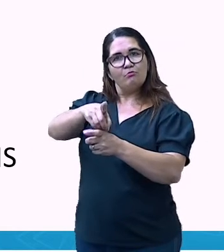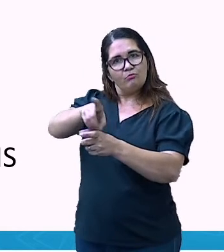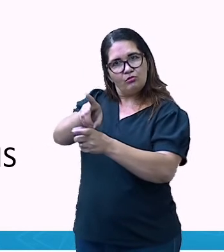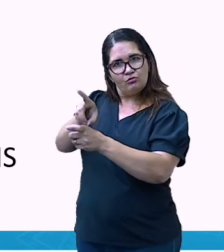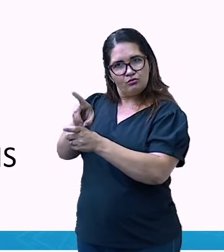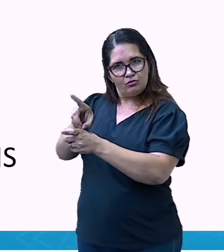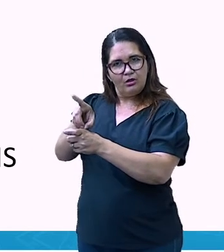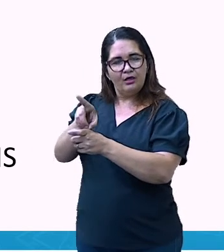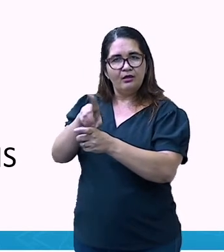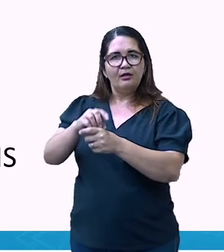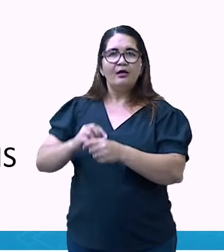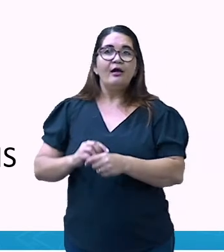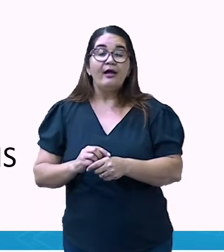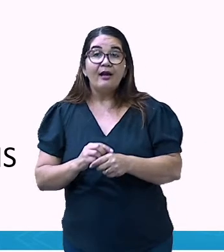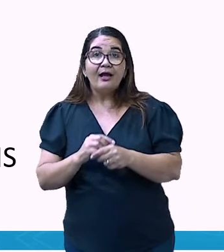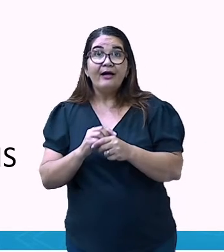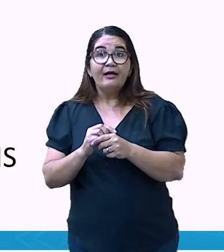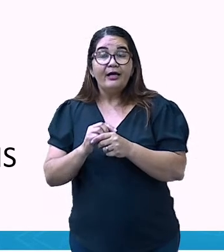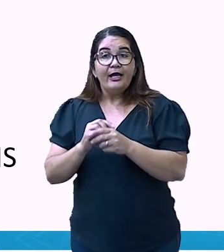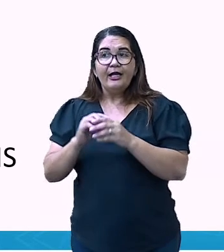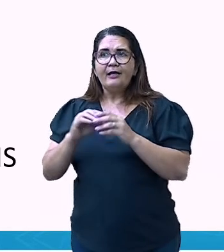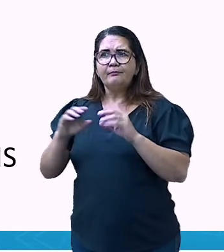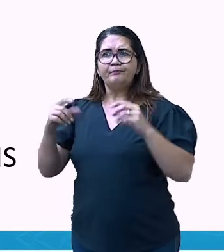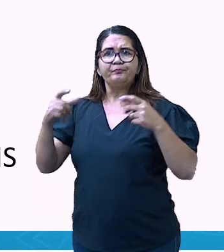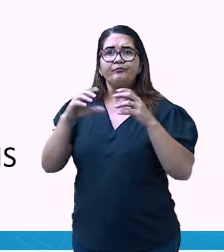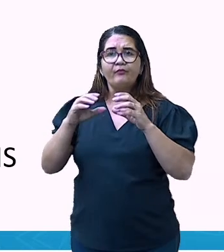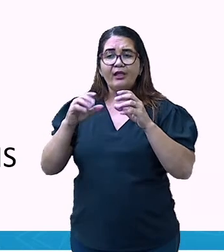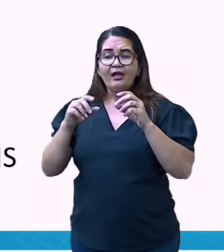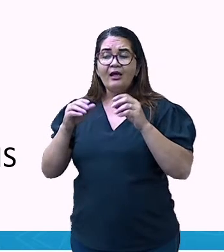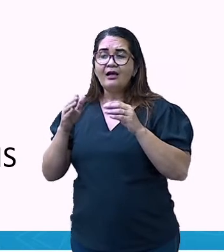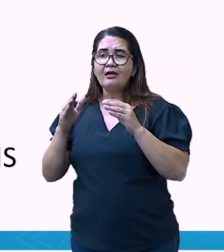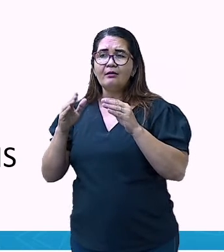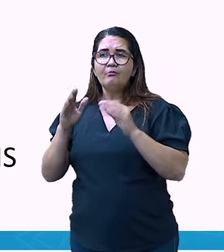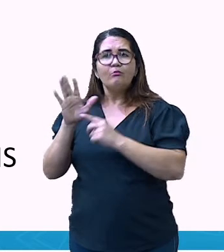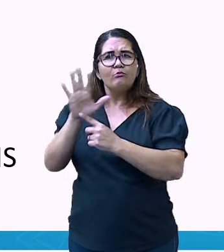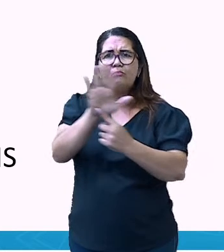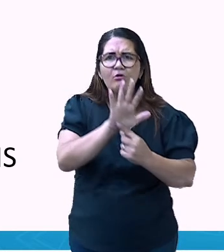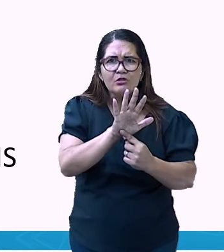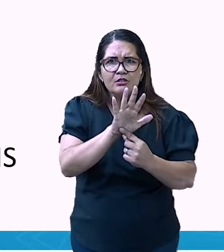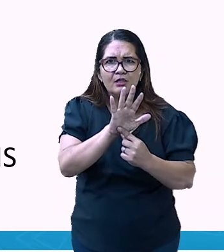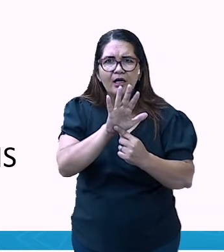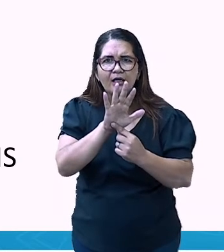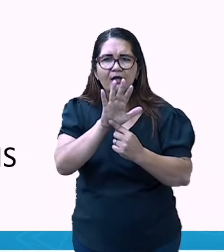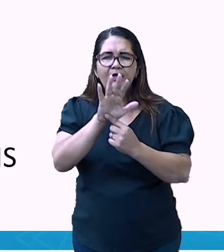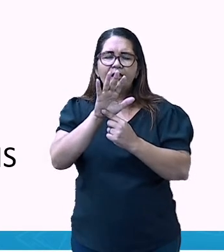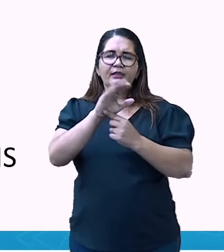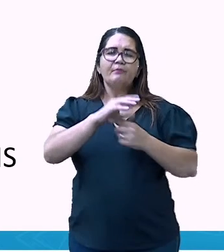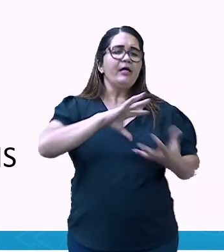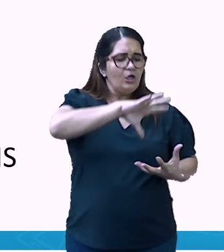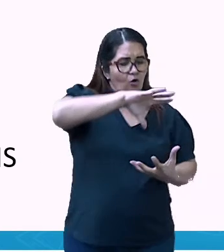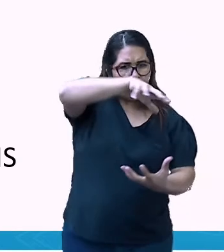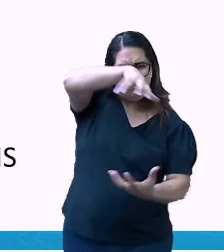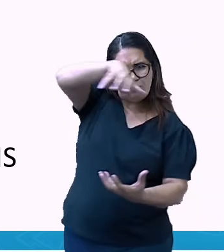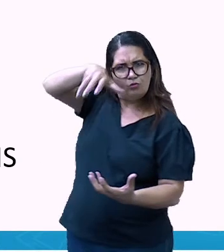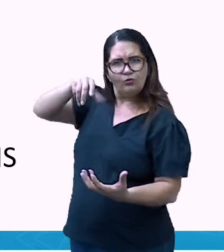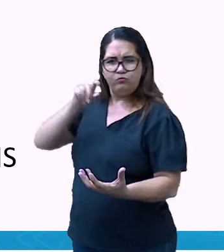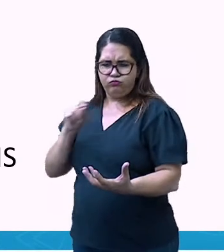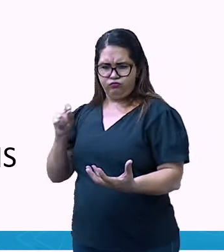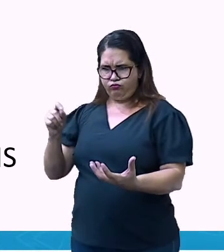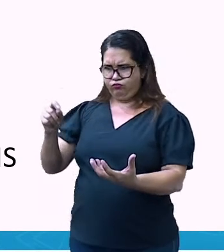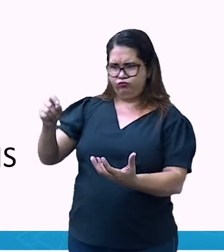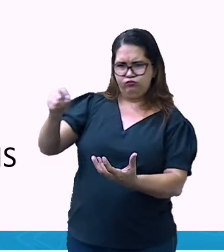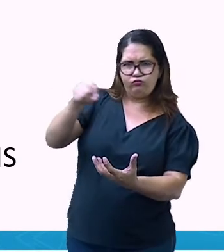geográfica e ela usa quem? Os pontos cardeais, né? Ela usa como base os pontos